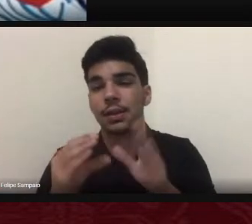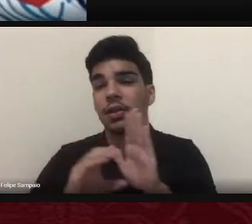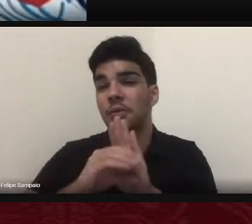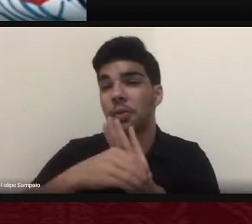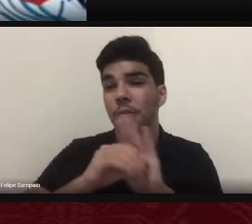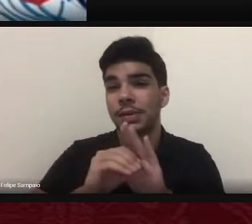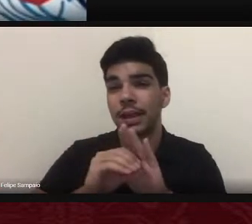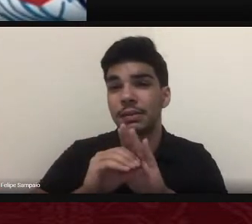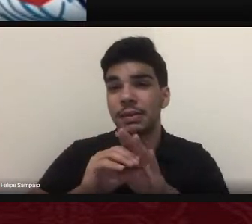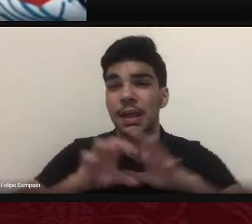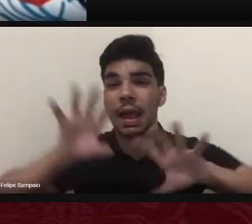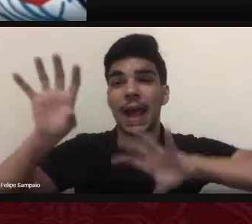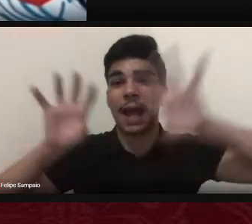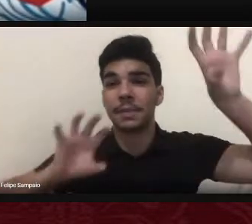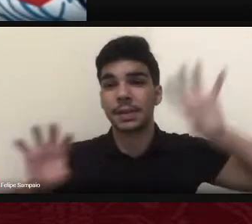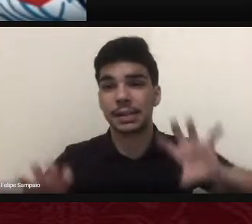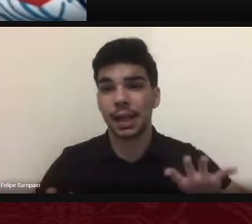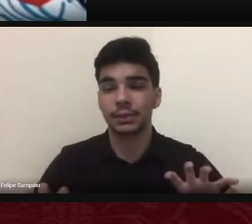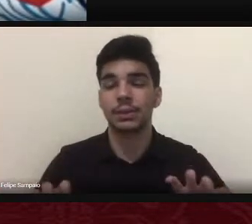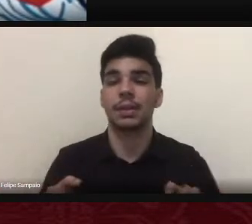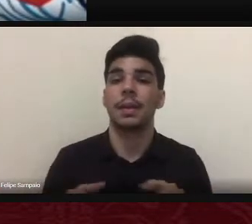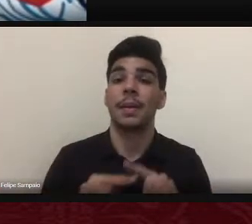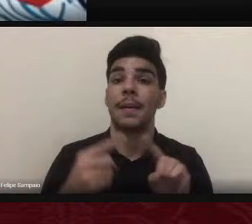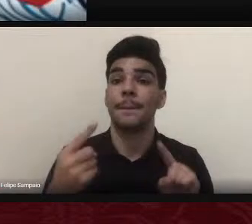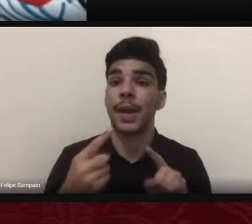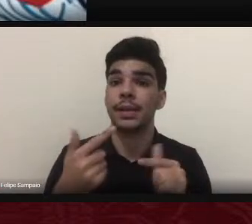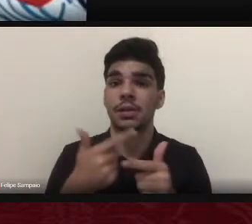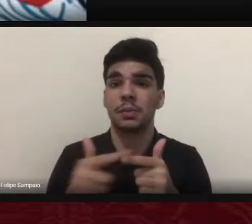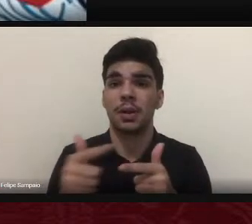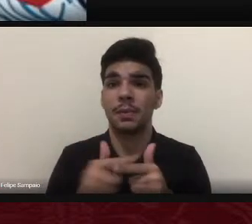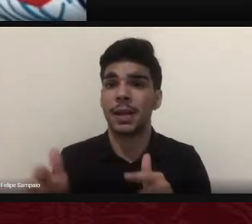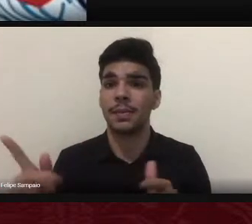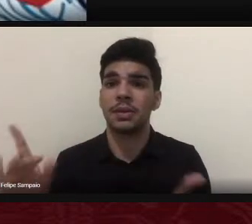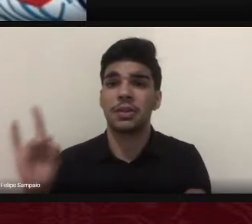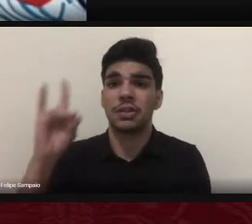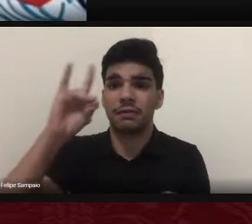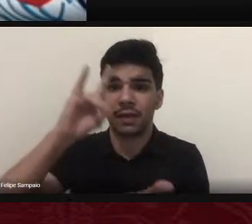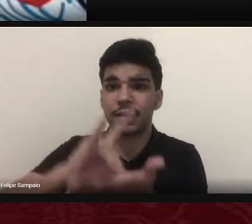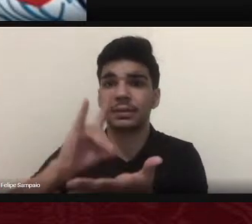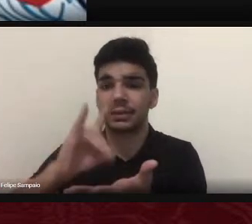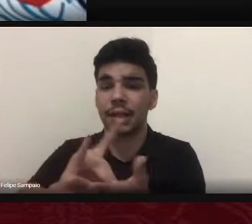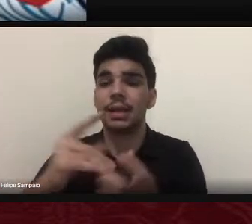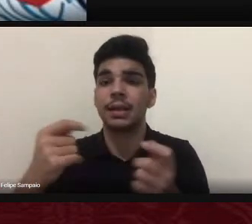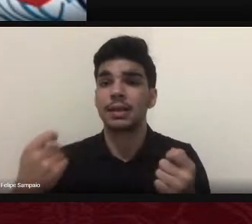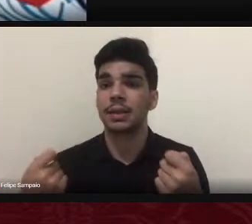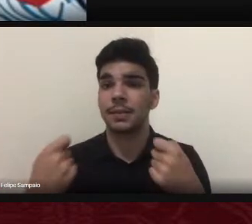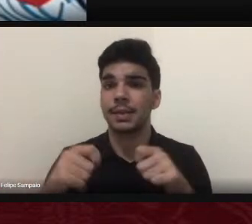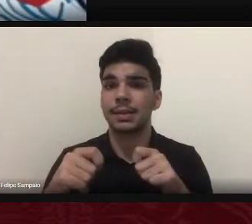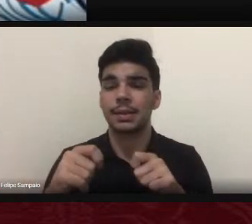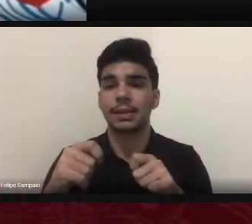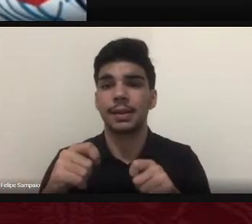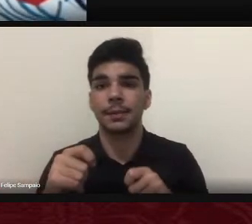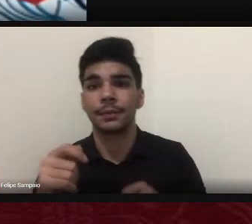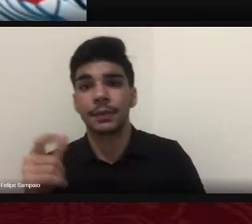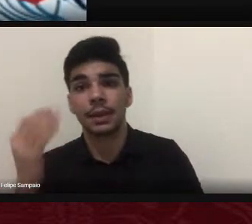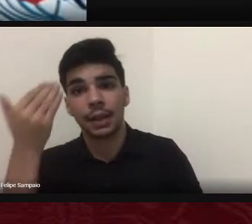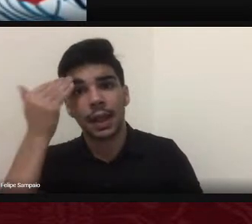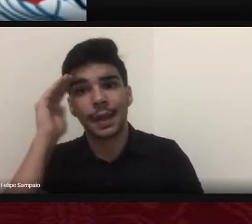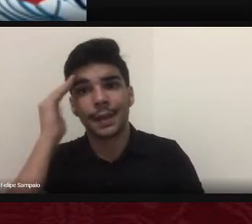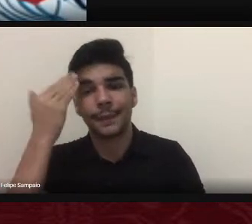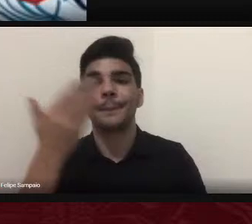mas os problemas reais que precisam ser mais bem compreendidos pela ciência